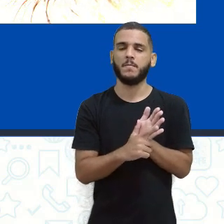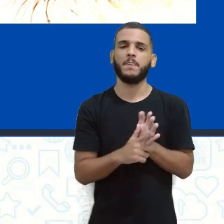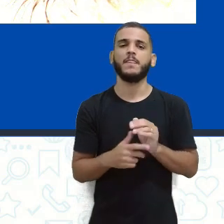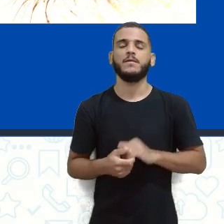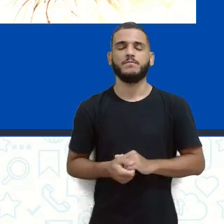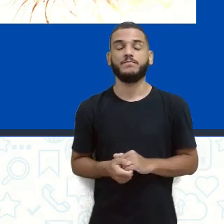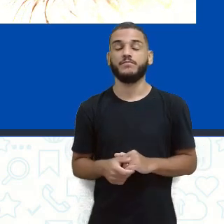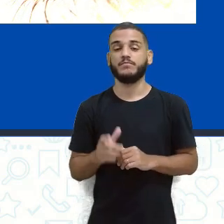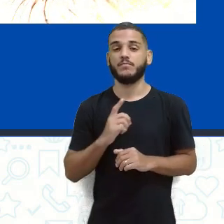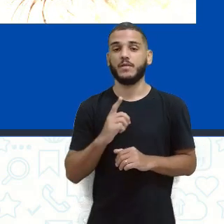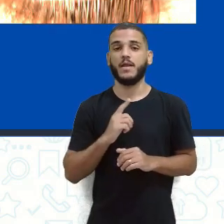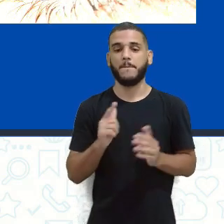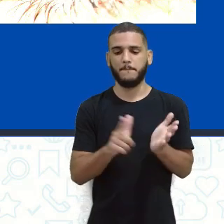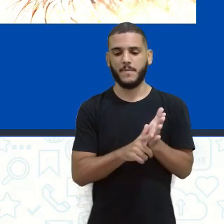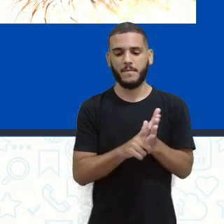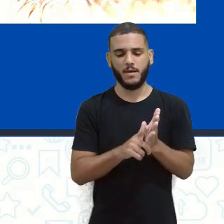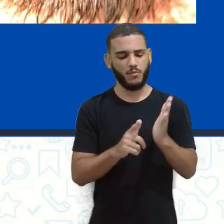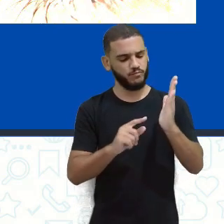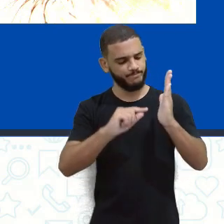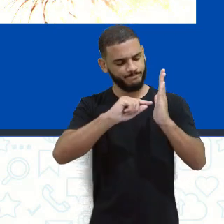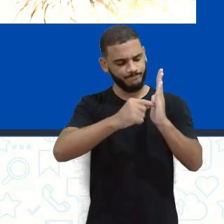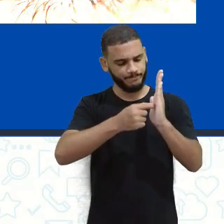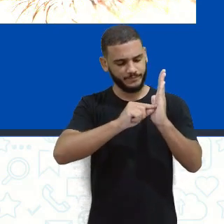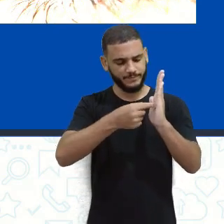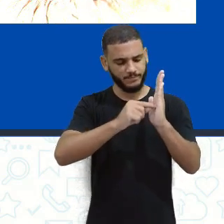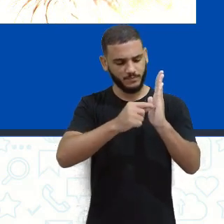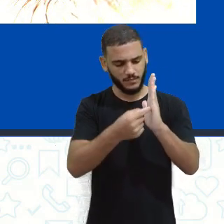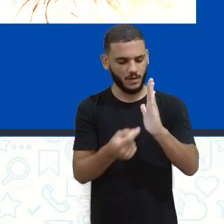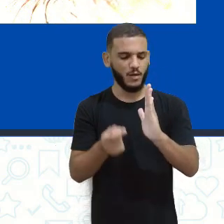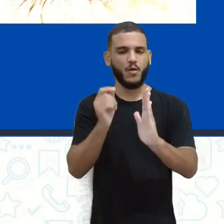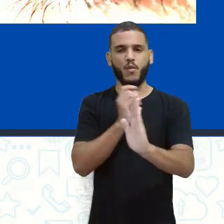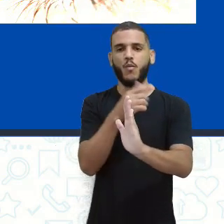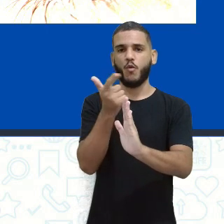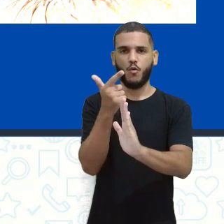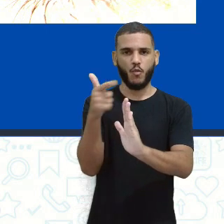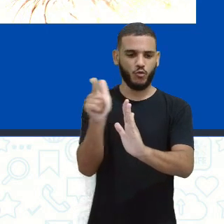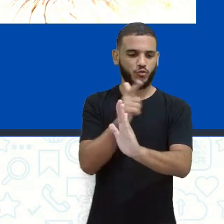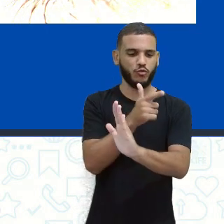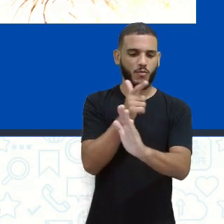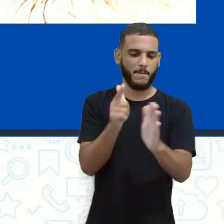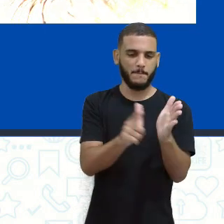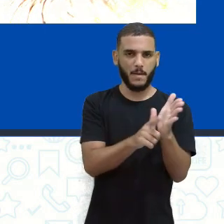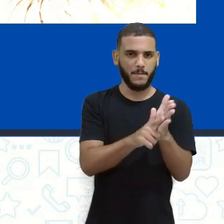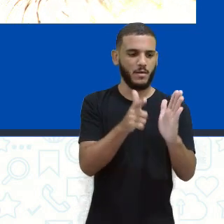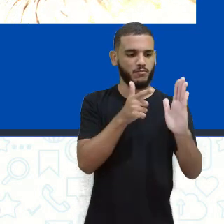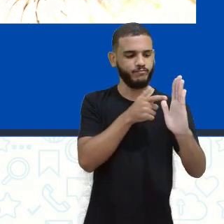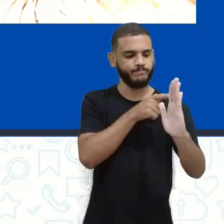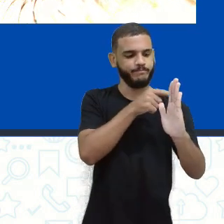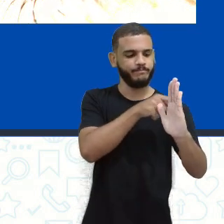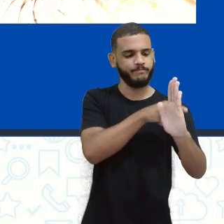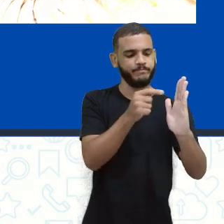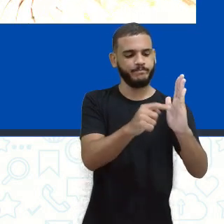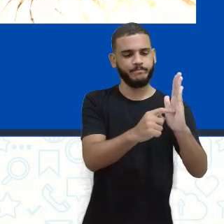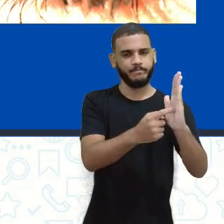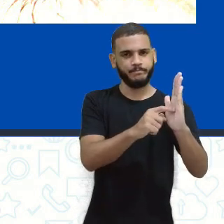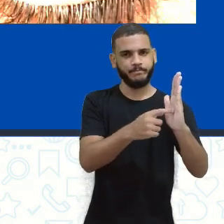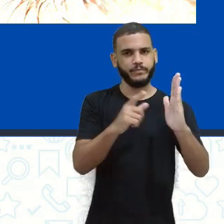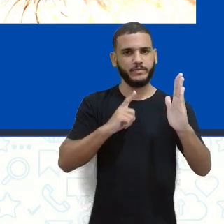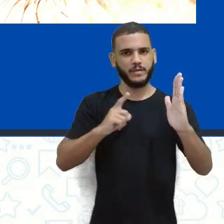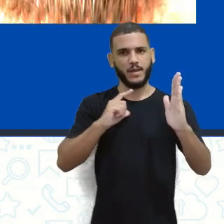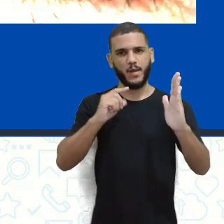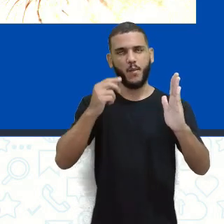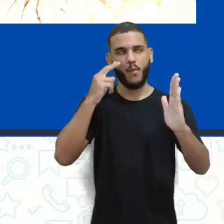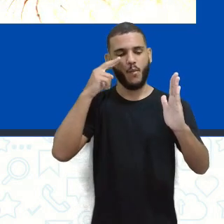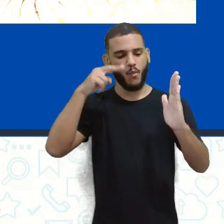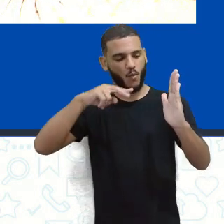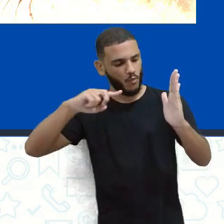buraquinho e colocar uma lanterna do outro lado, a luz vai diretamente nos nossos olhos. Então, veja, os raios